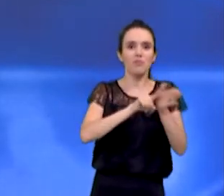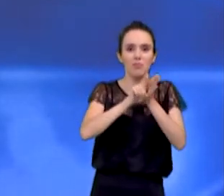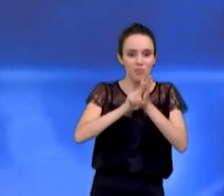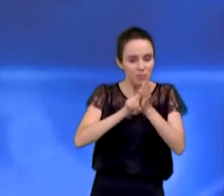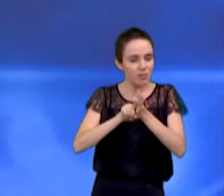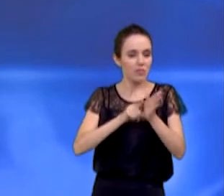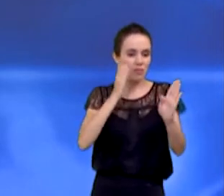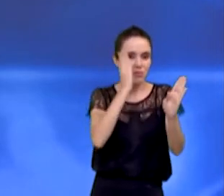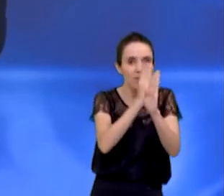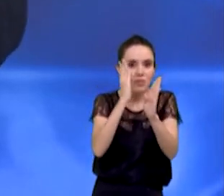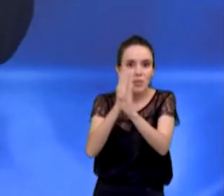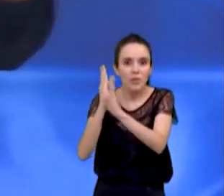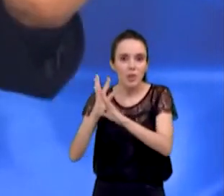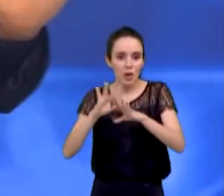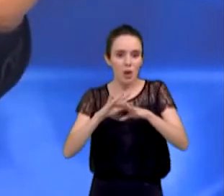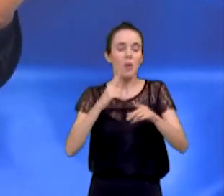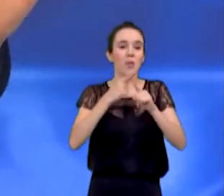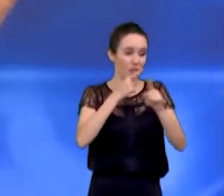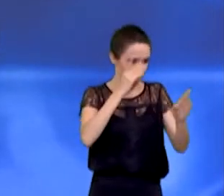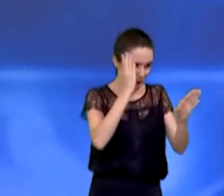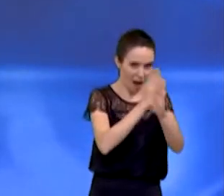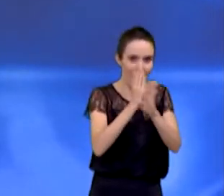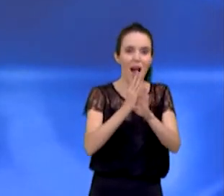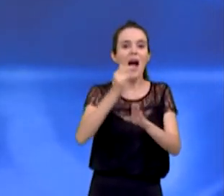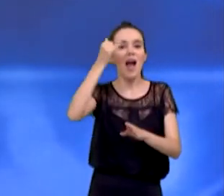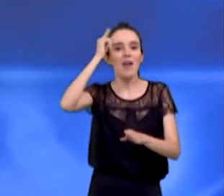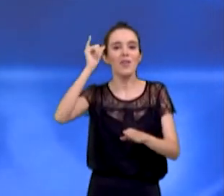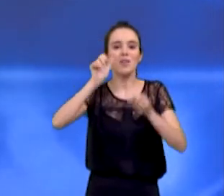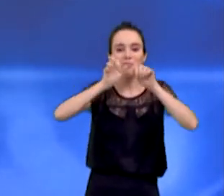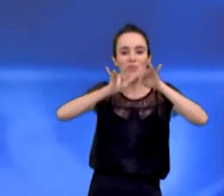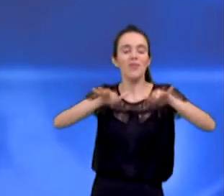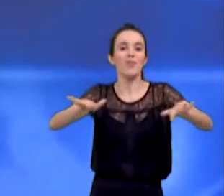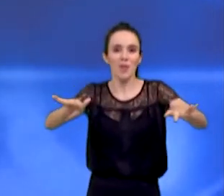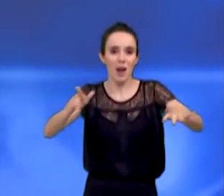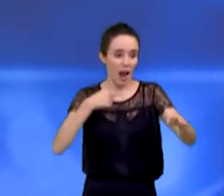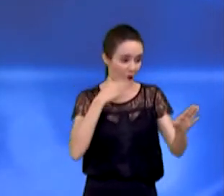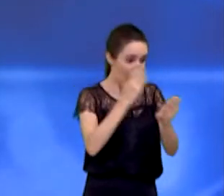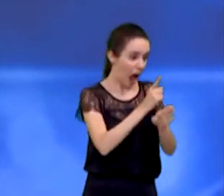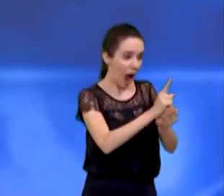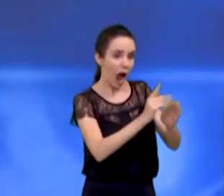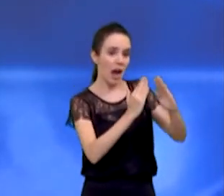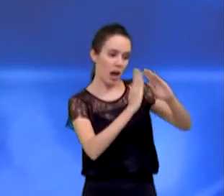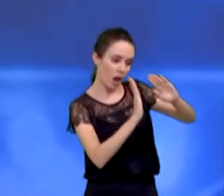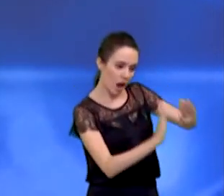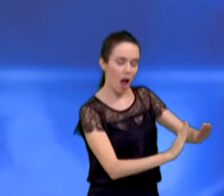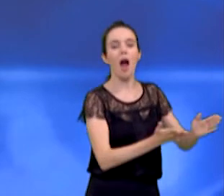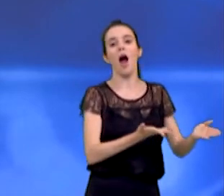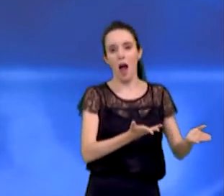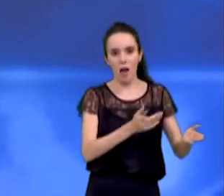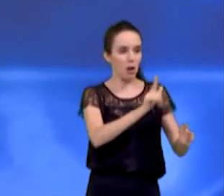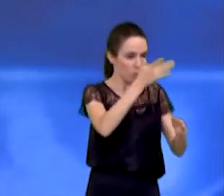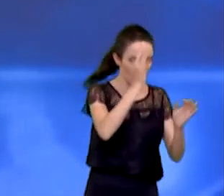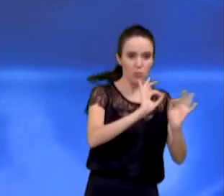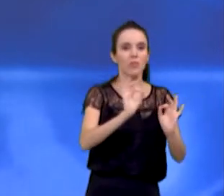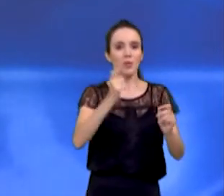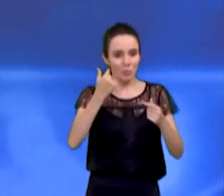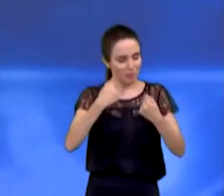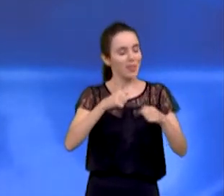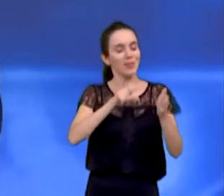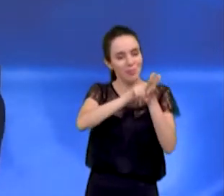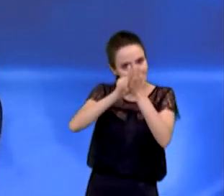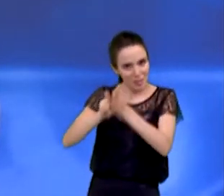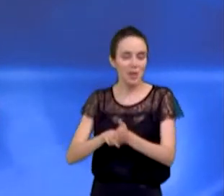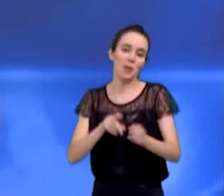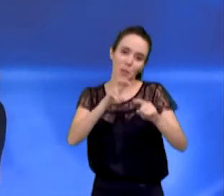controla a disseminação do vírus, que é altamente contagiante. Está certo? E nós precisamos também já manter